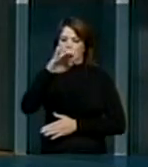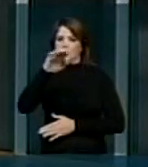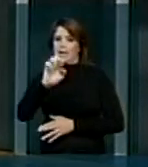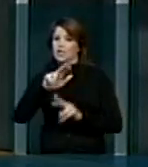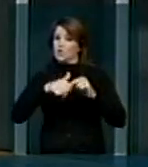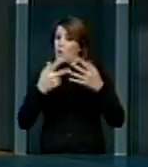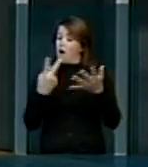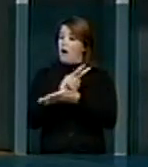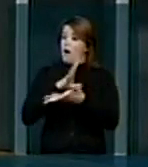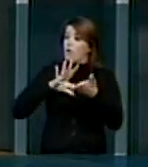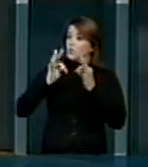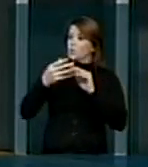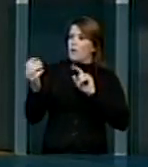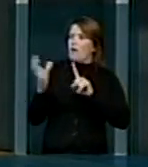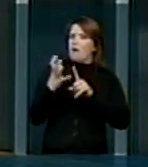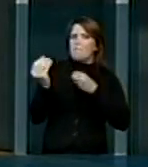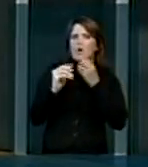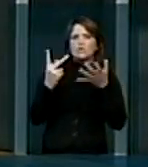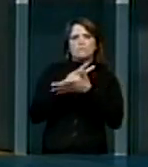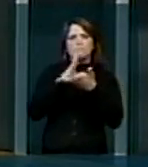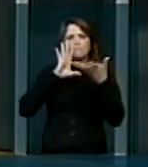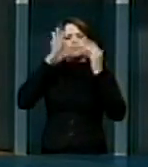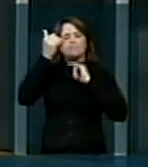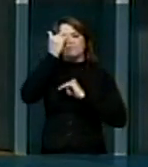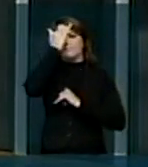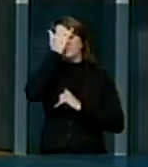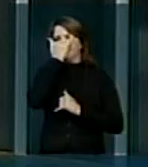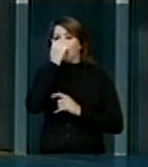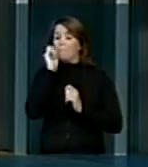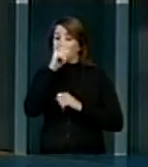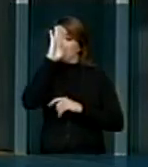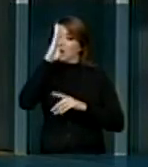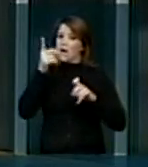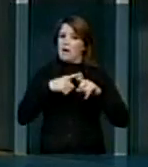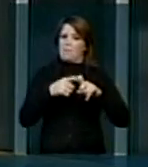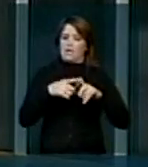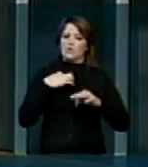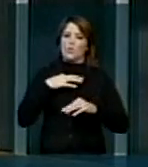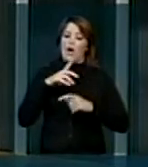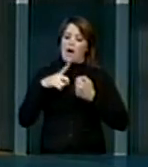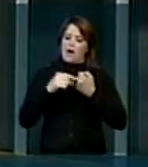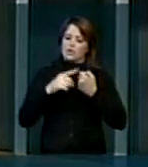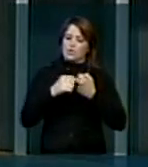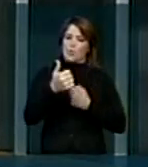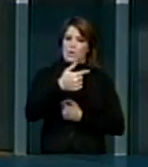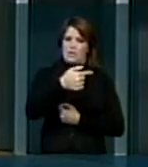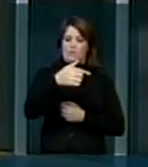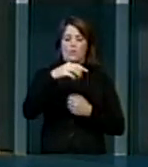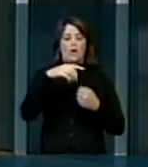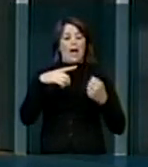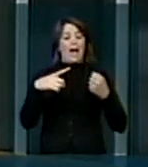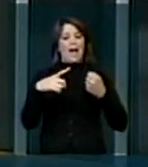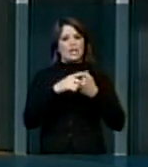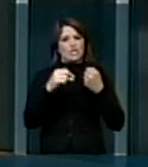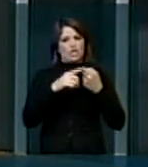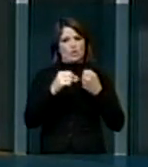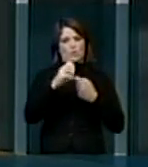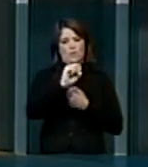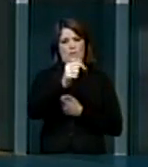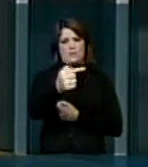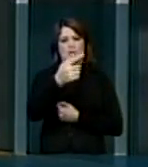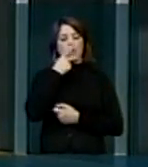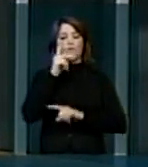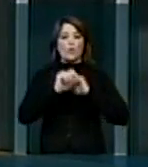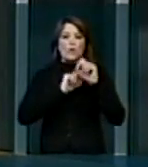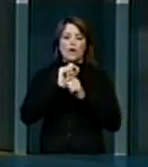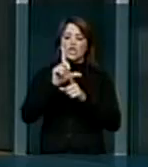sofridas pelo trabalhador e principalmente pelos médicos. Já o artigo 87, que haja redução